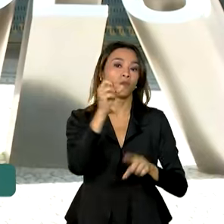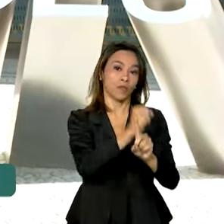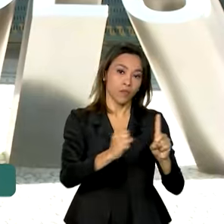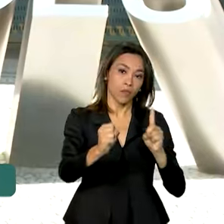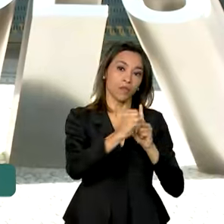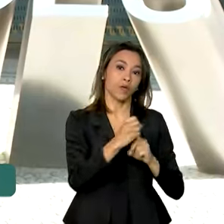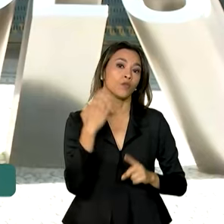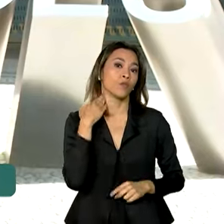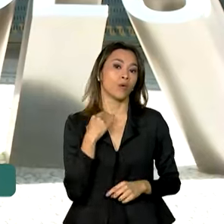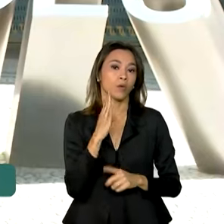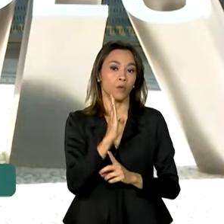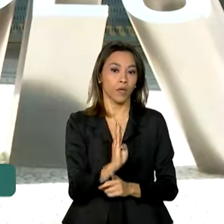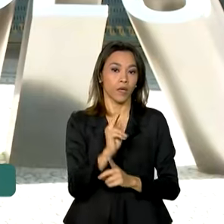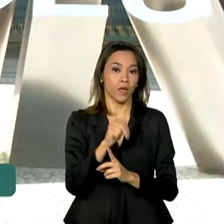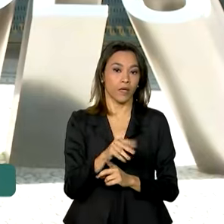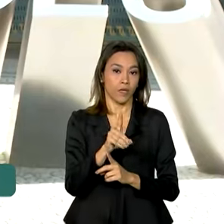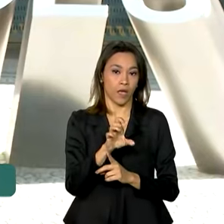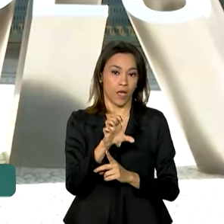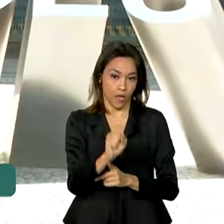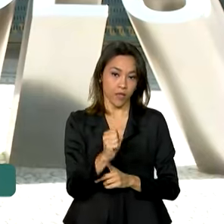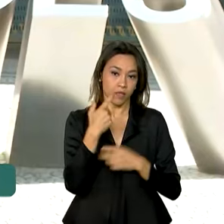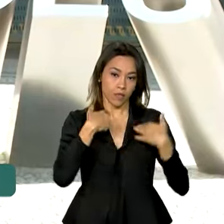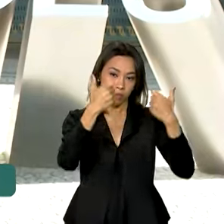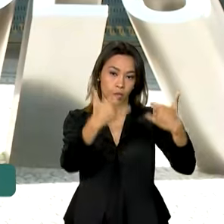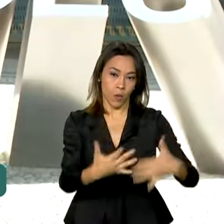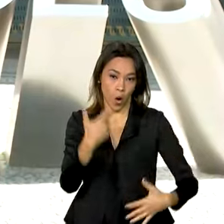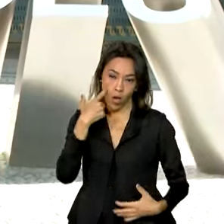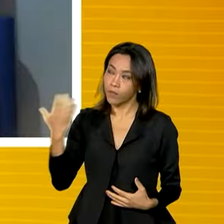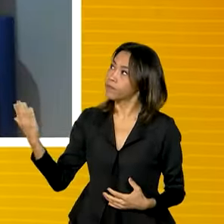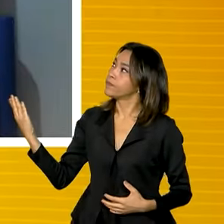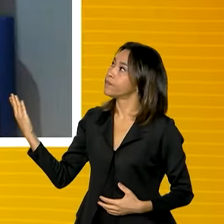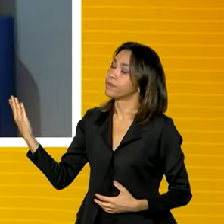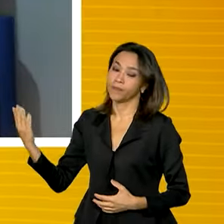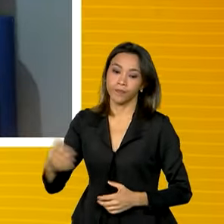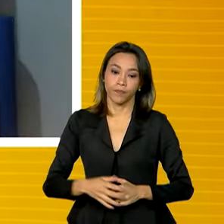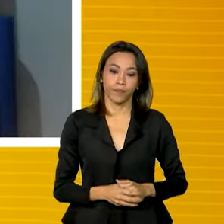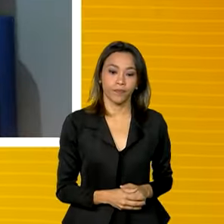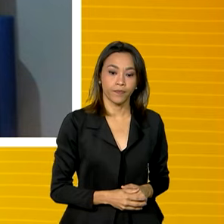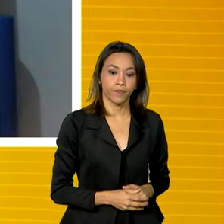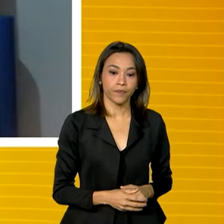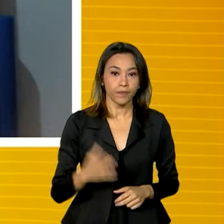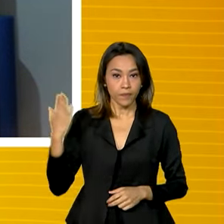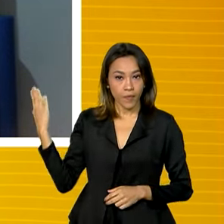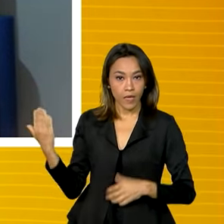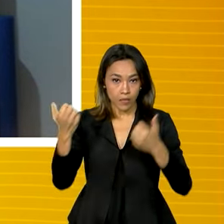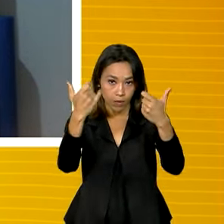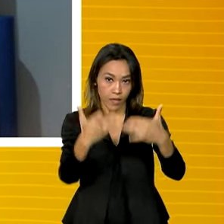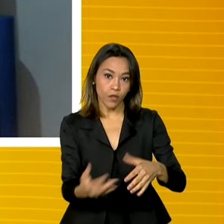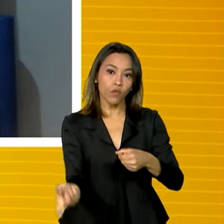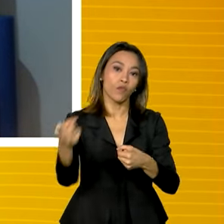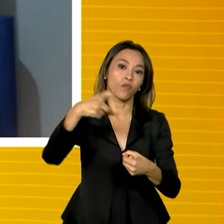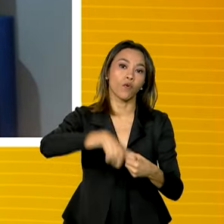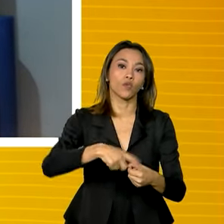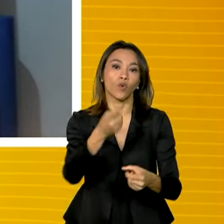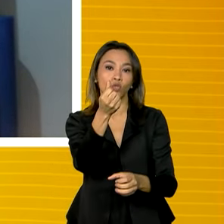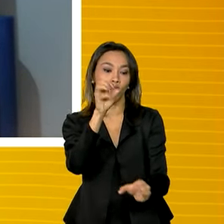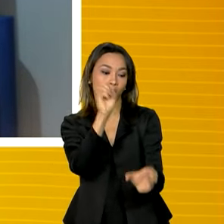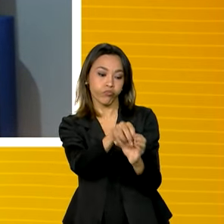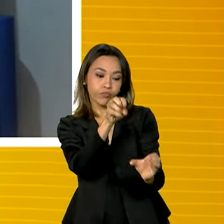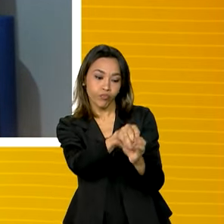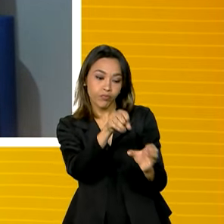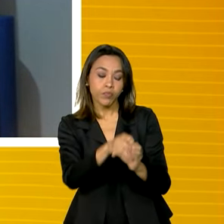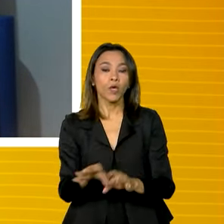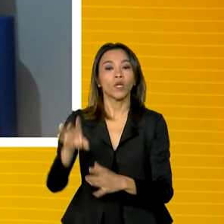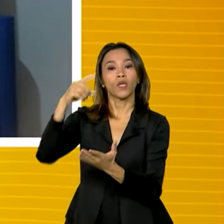Tereza Campelo, falou sobre a liberação dessa verba. Vamos ouvir. O Fundo Amazônia foi retomado e a agenda indígena